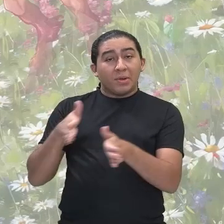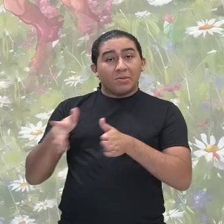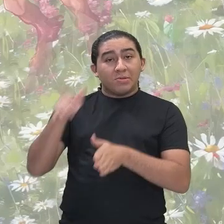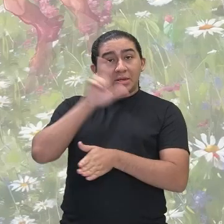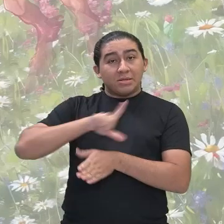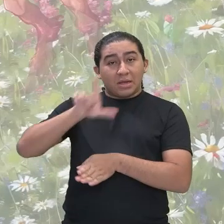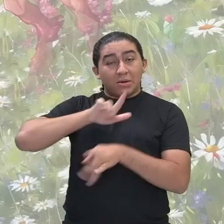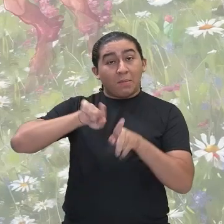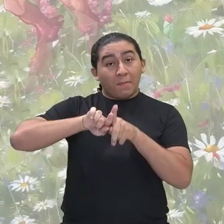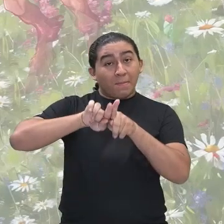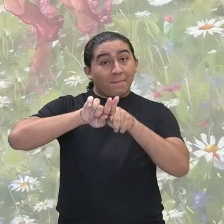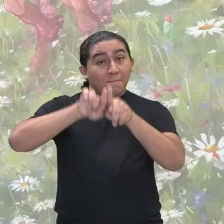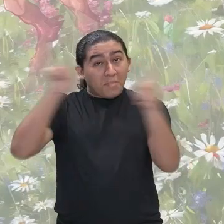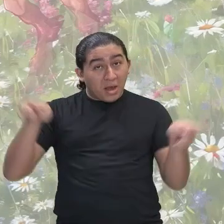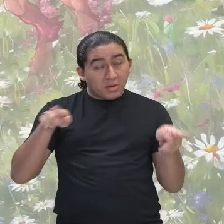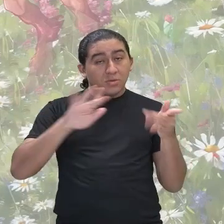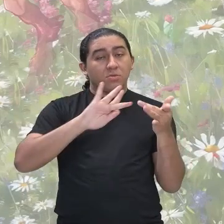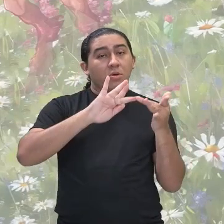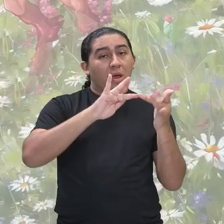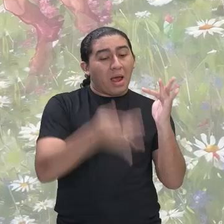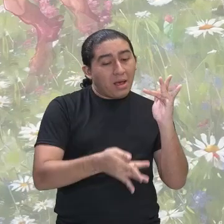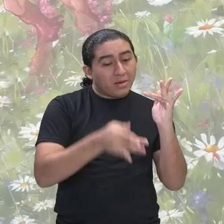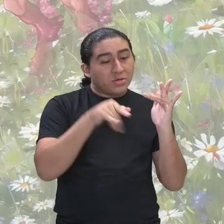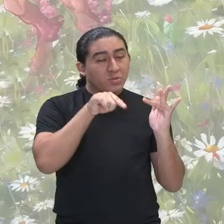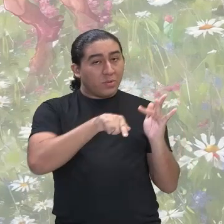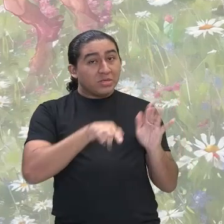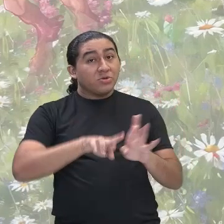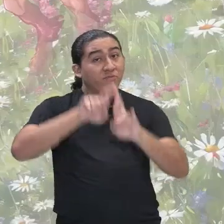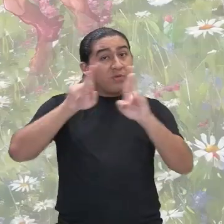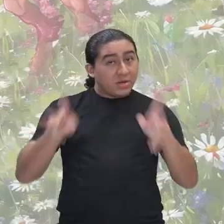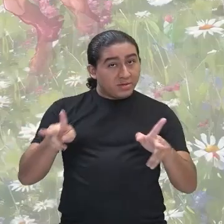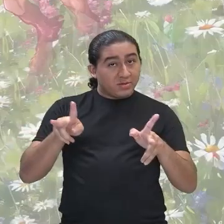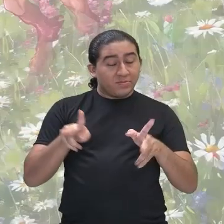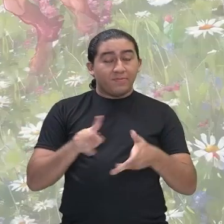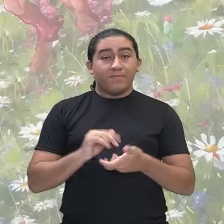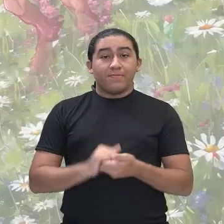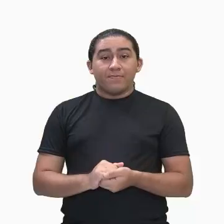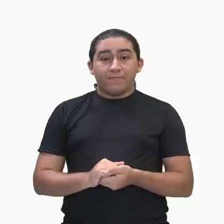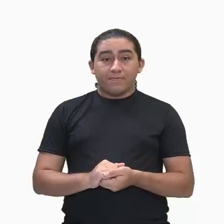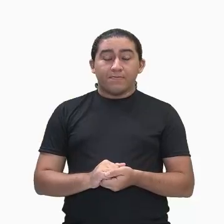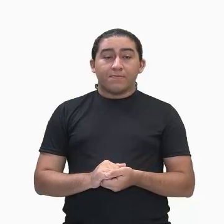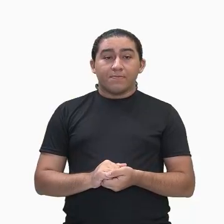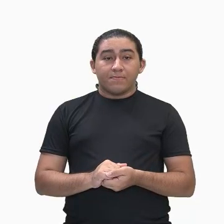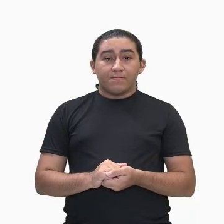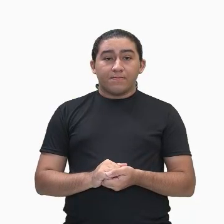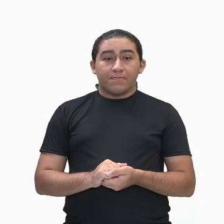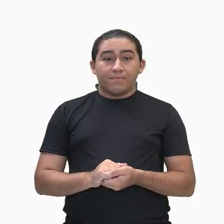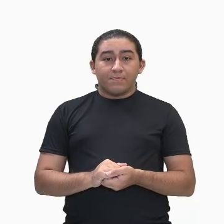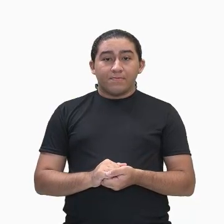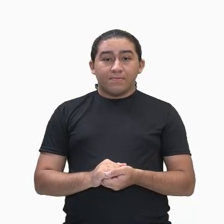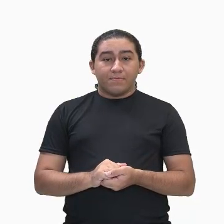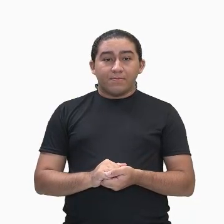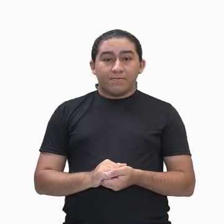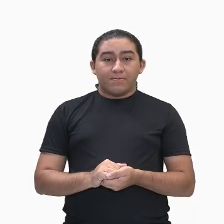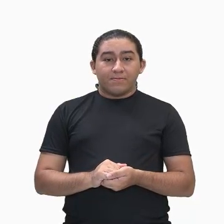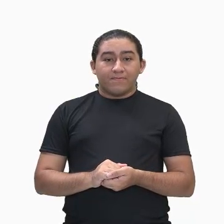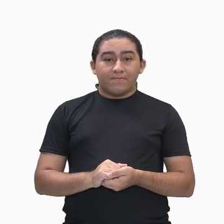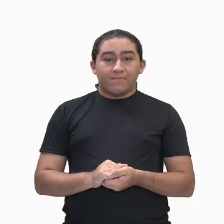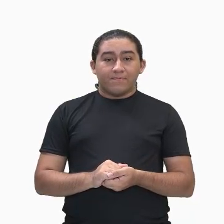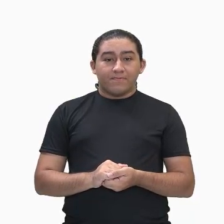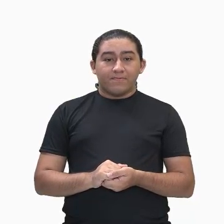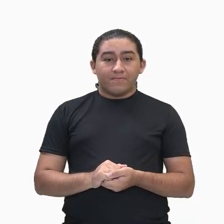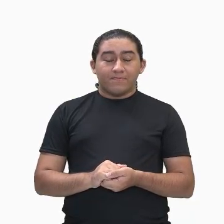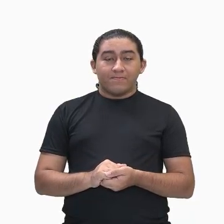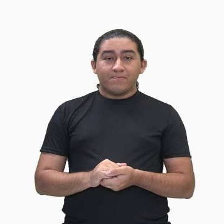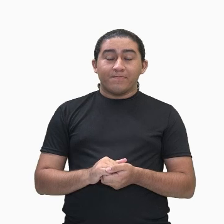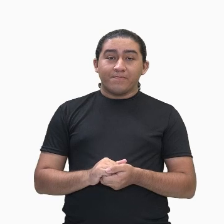arcadismo ainda tem o pé na realidade, ok? Então vamos continuar vendo mais um pouco. Então, mais